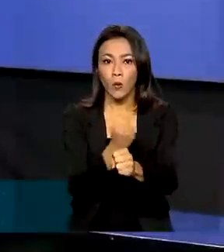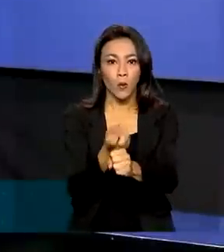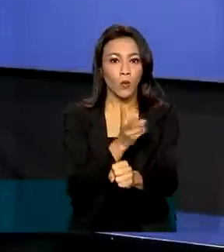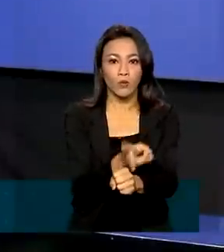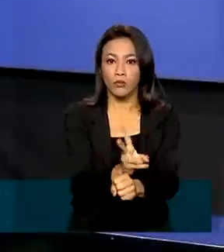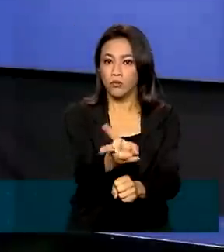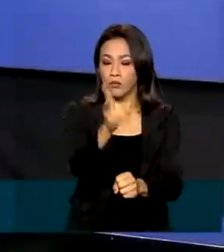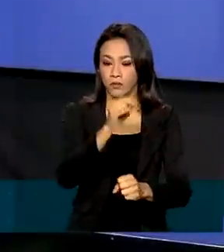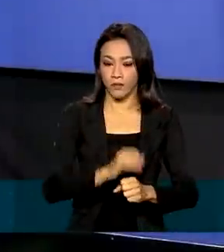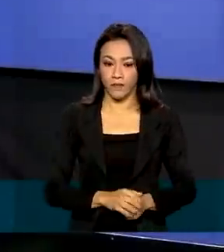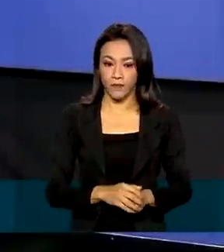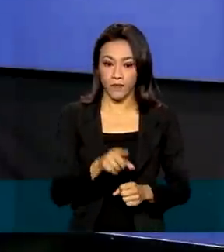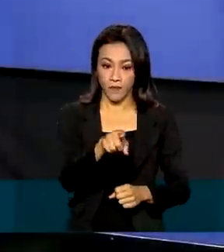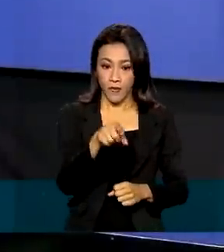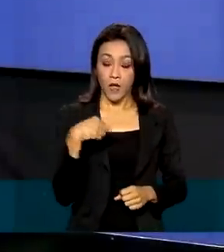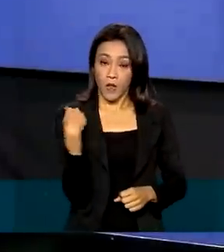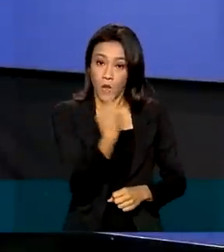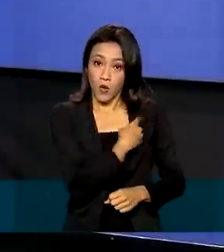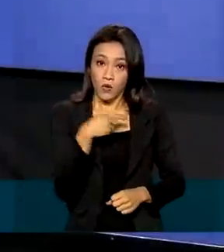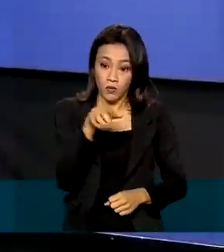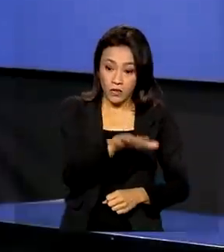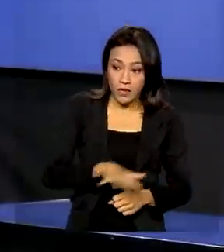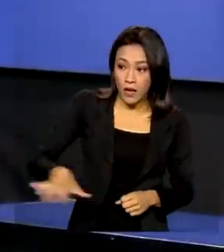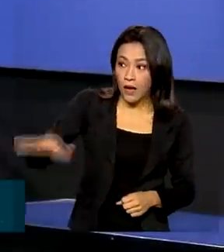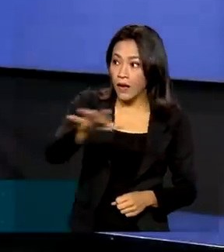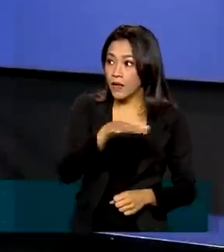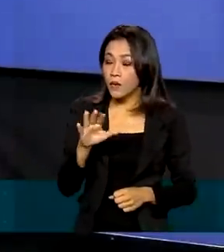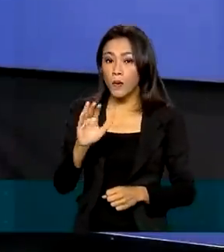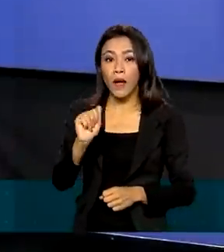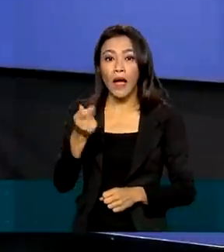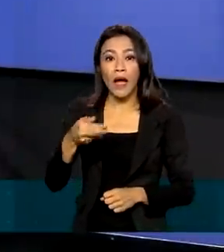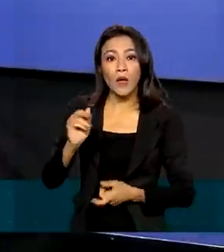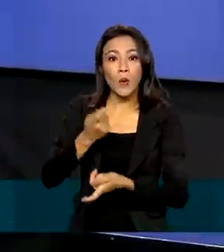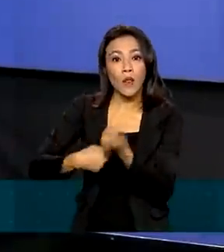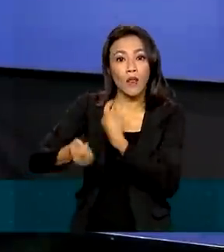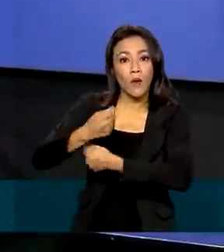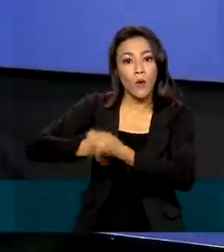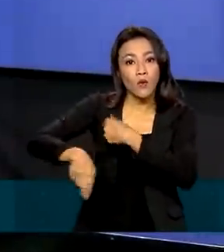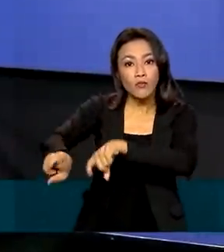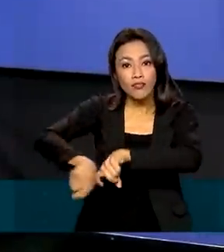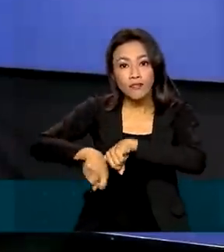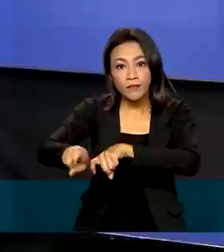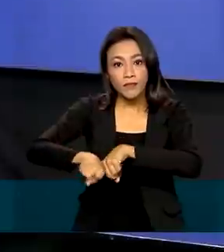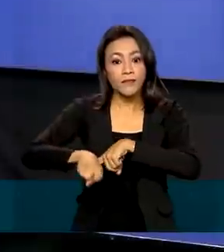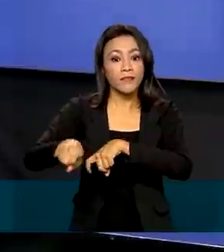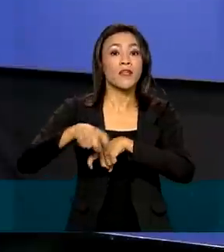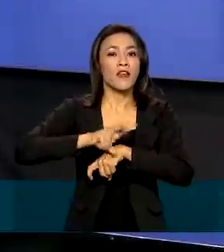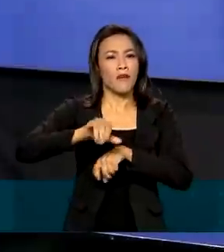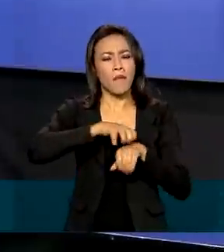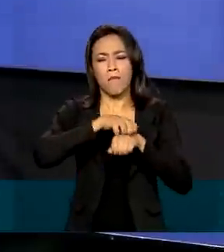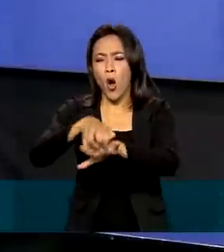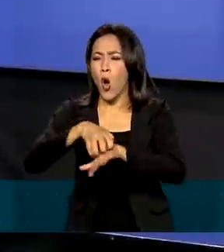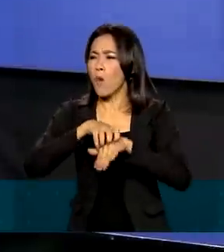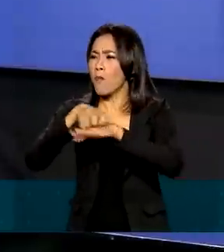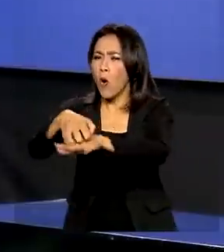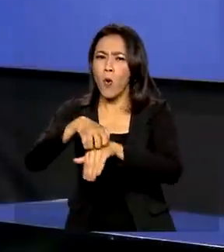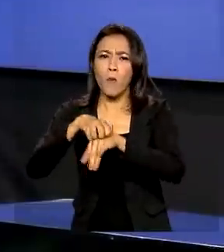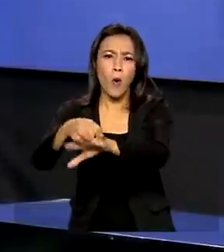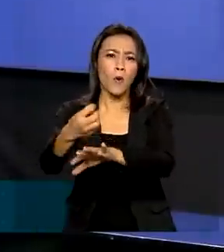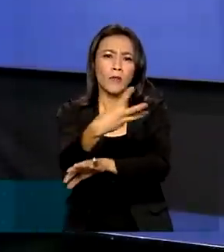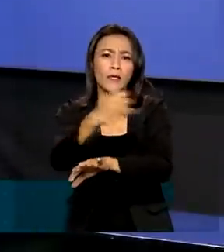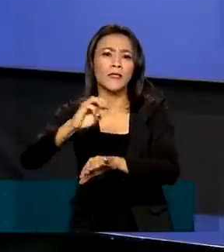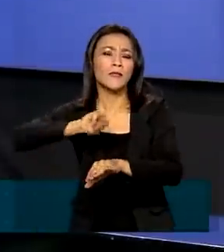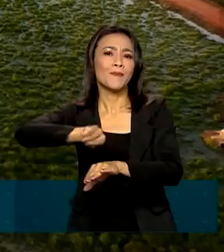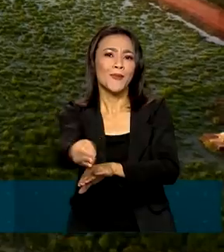no setor do agronegócio, aqui, que vai colocar um desafio para nós na próxima safra de transportar mais de 300 milhões de